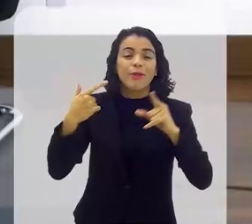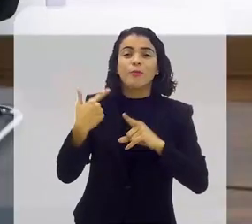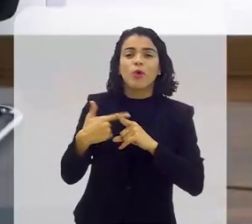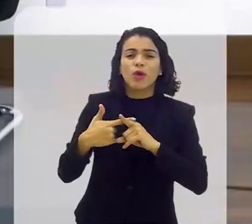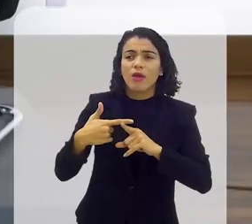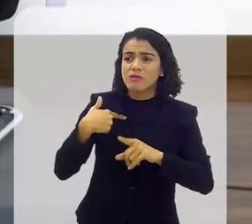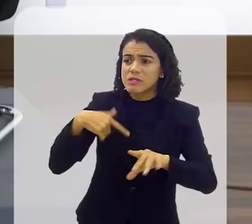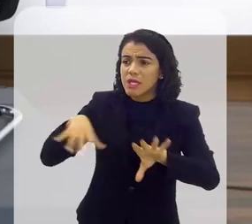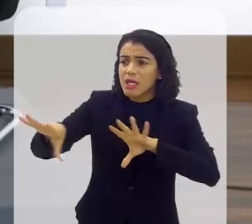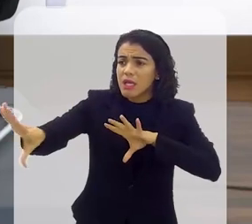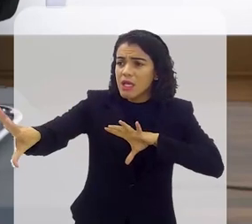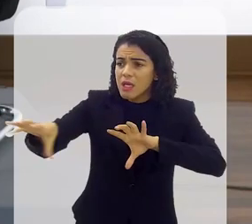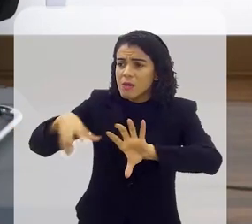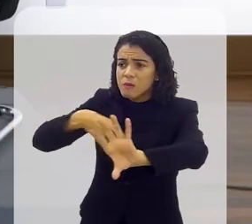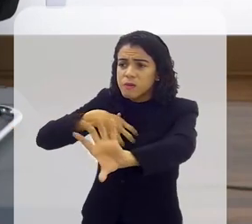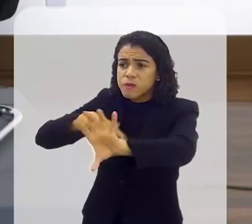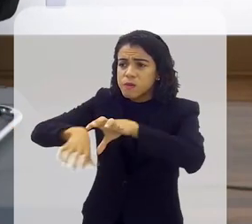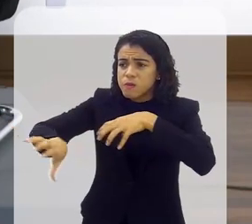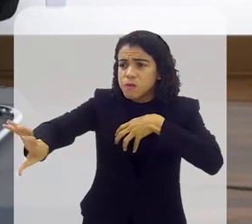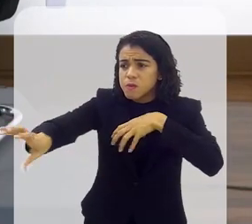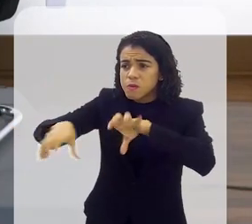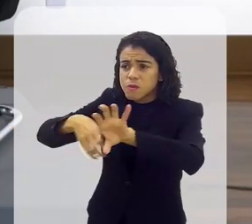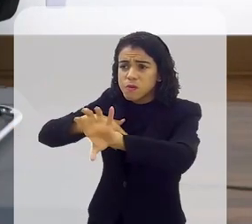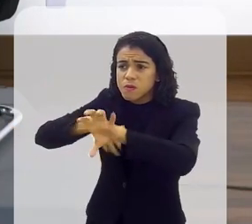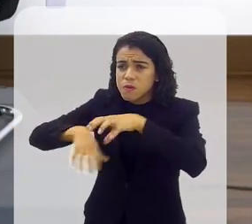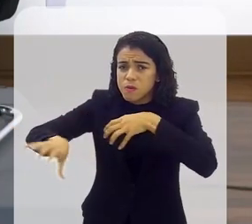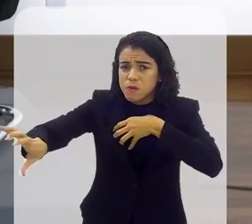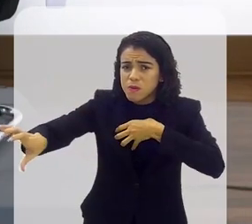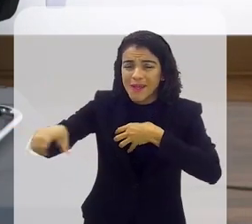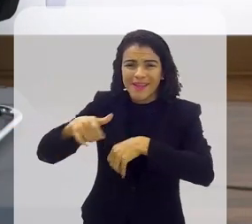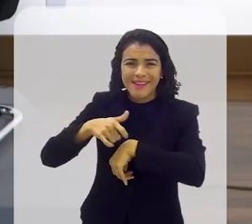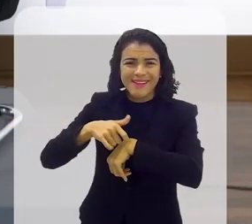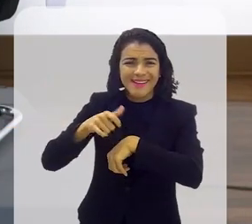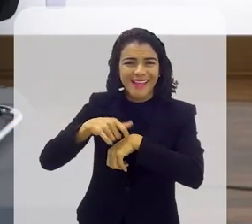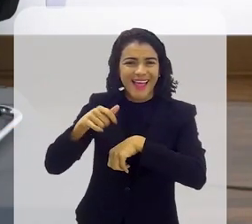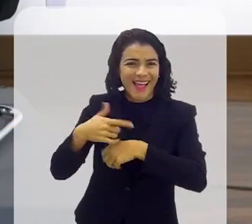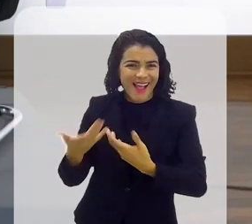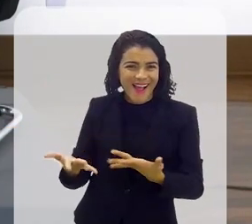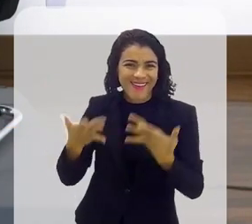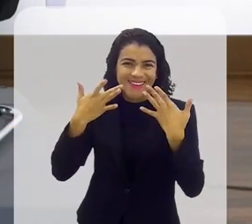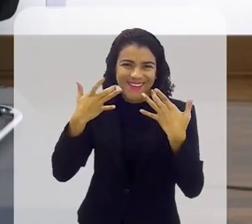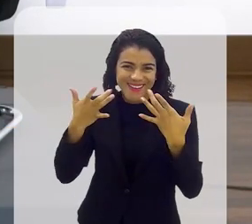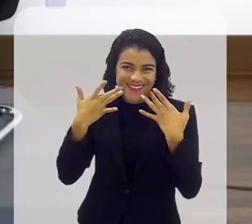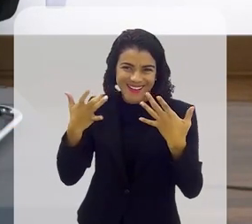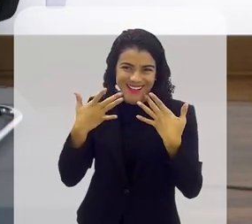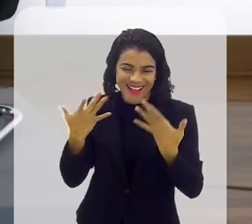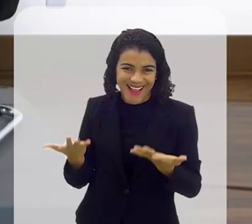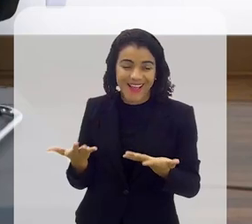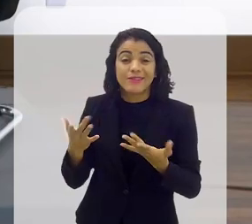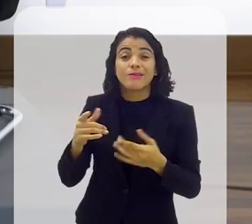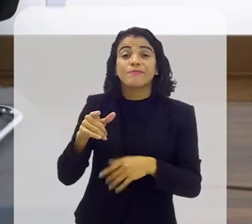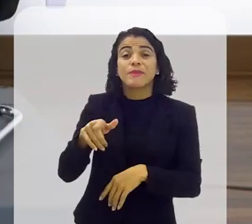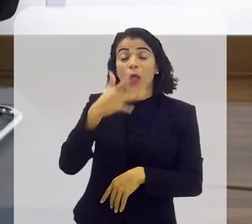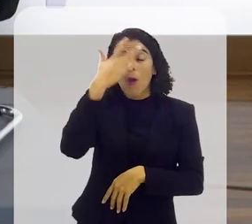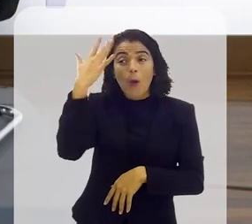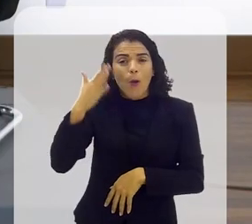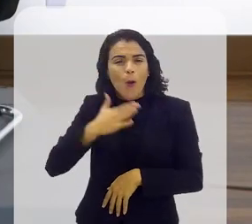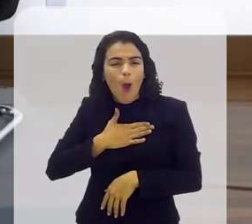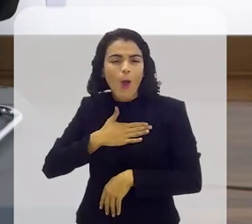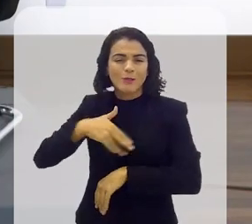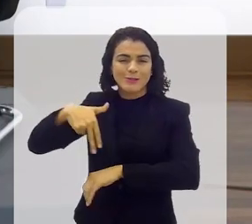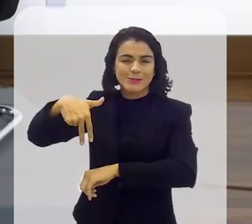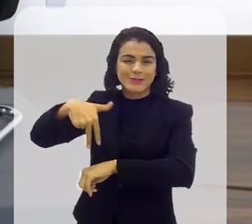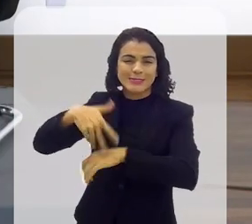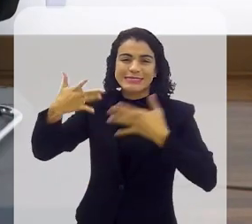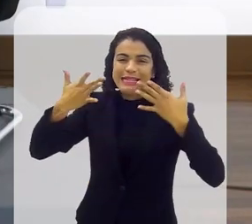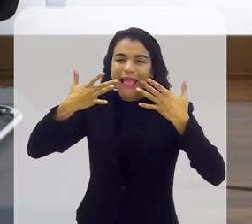sofre com o sofrimento dos outros é um negócio muito forte e outra coisa que eu gosto muito no teatro de rua que eu tenho que